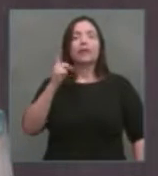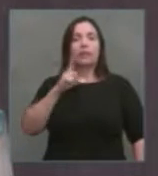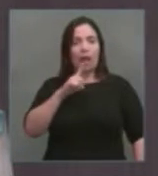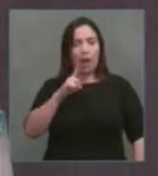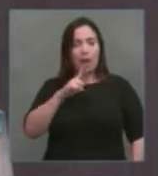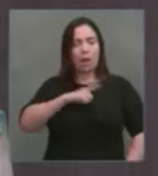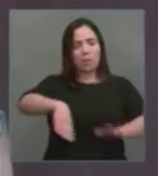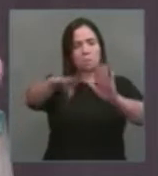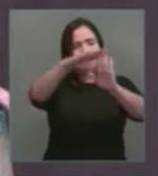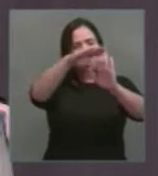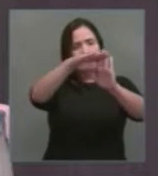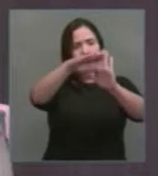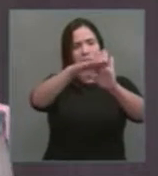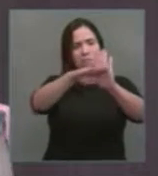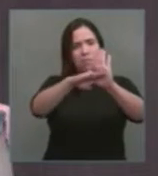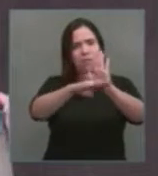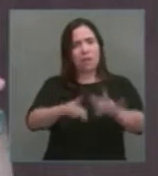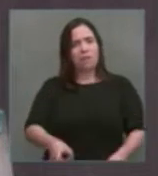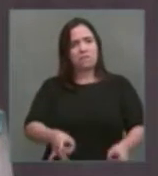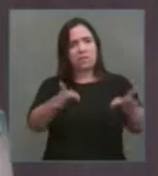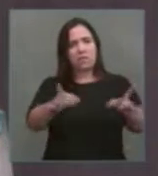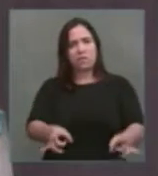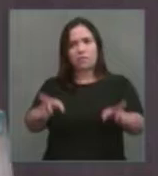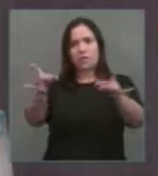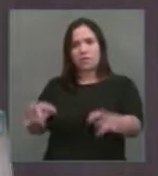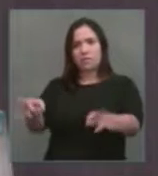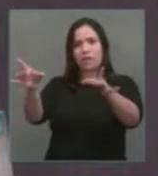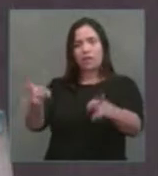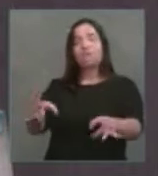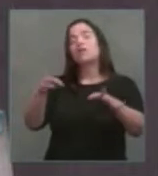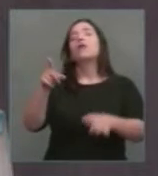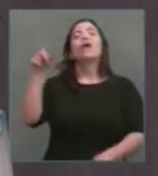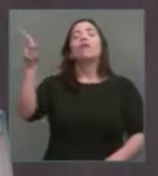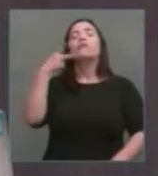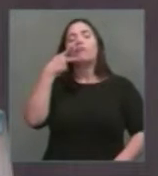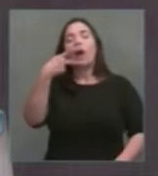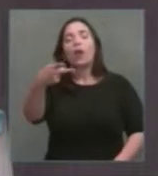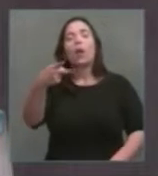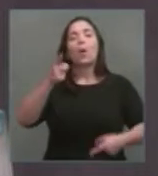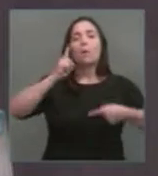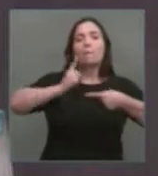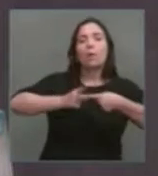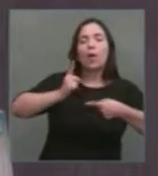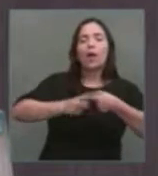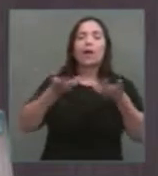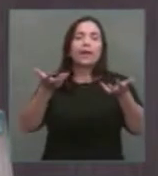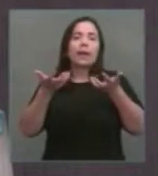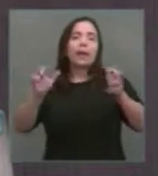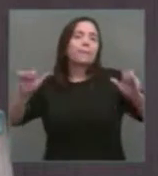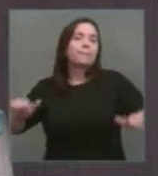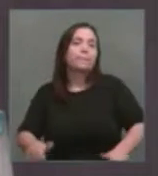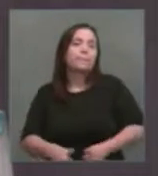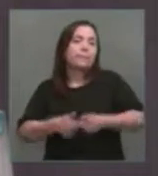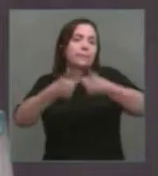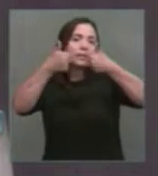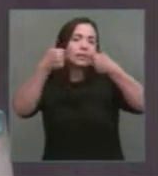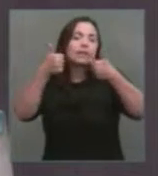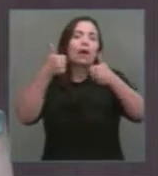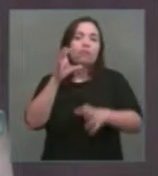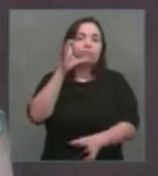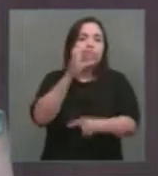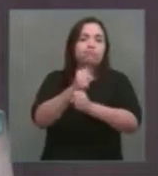tinha um conjunto de argumentos, que era melhorar a balança